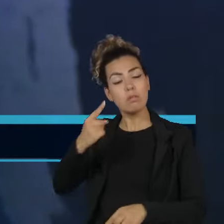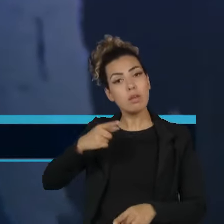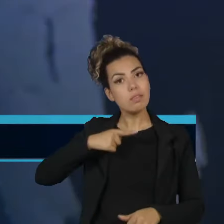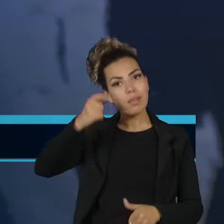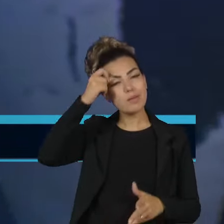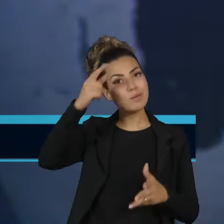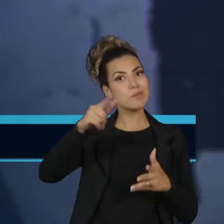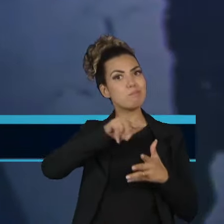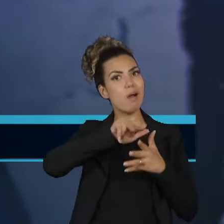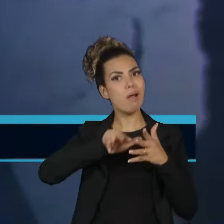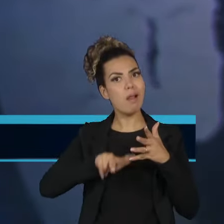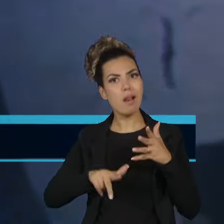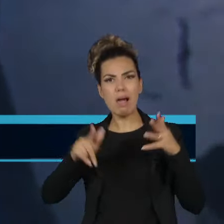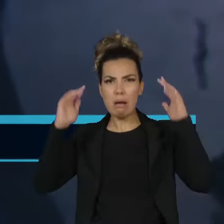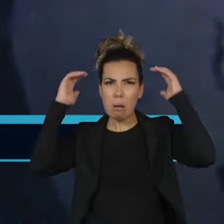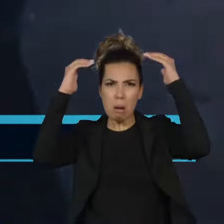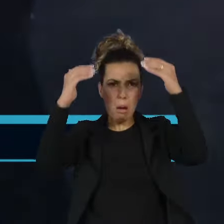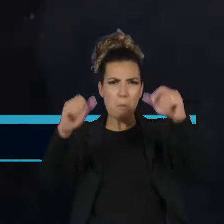a caverna sagrada.